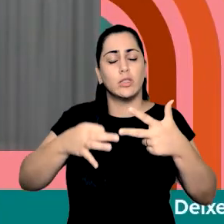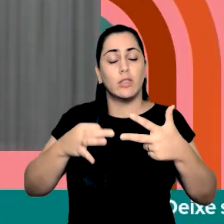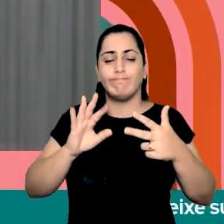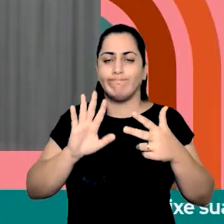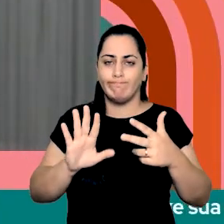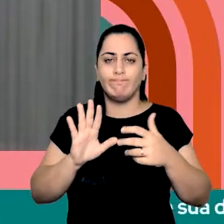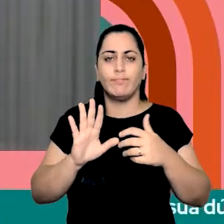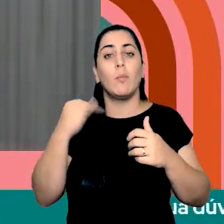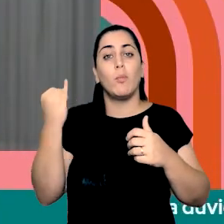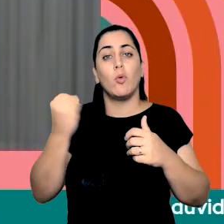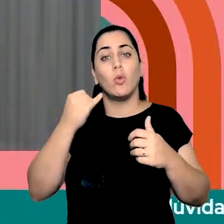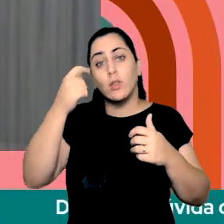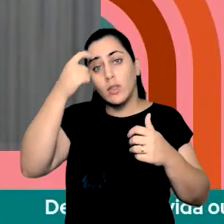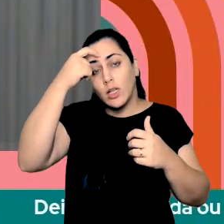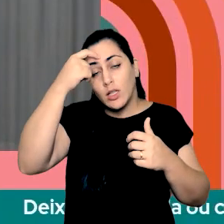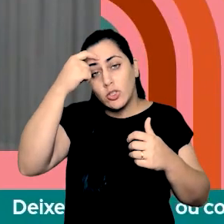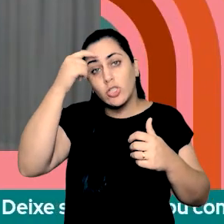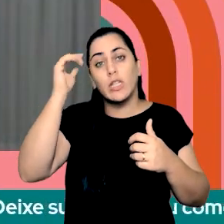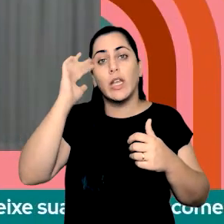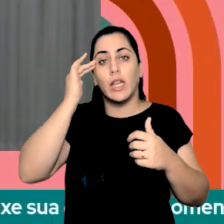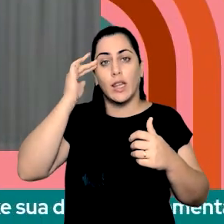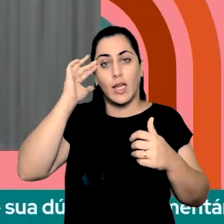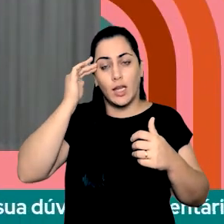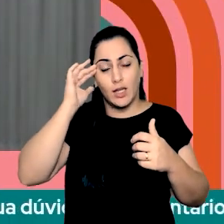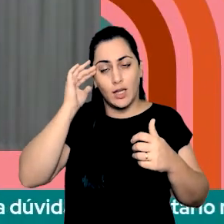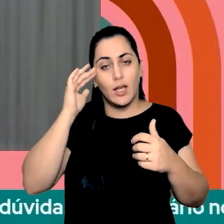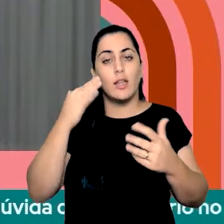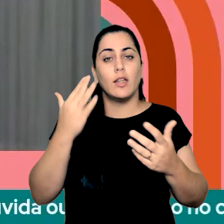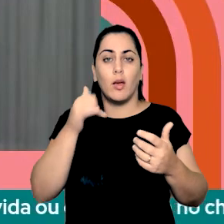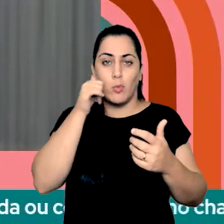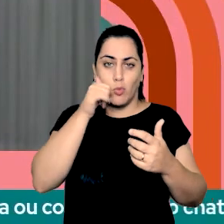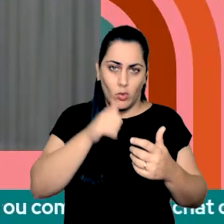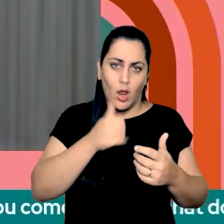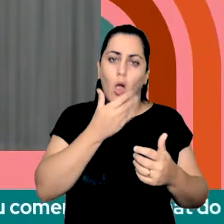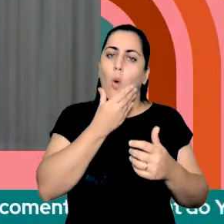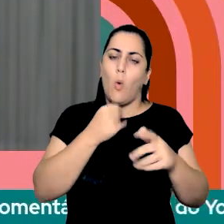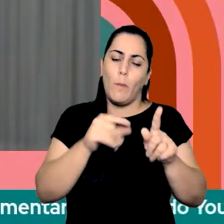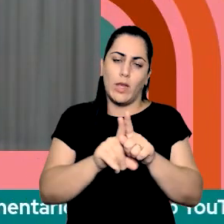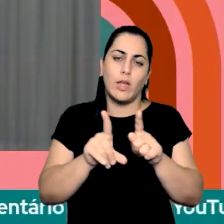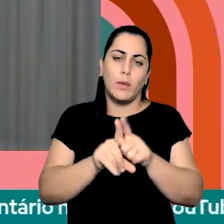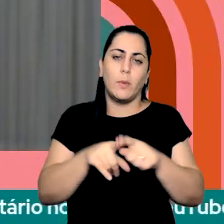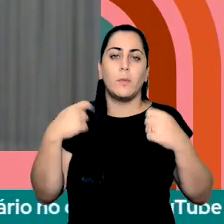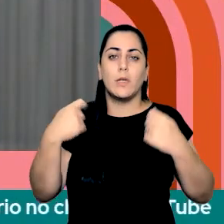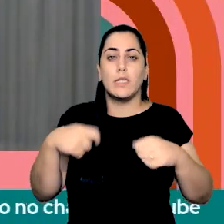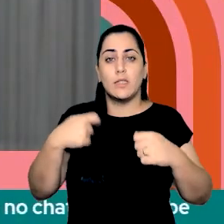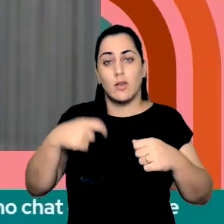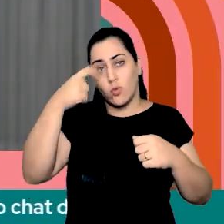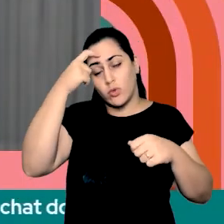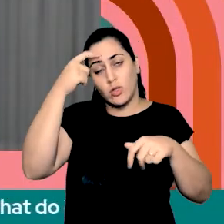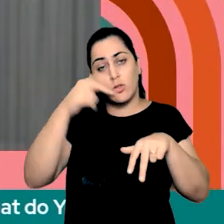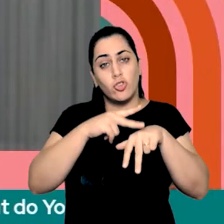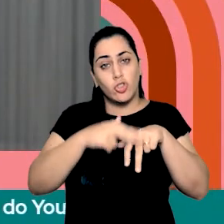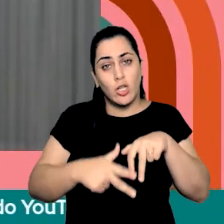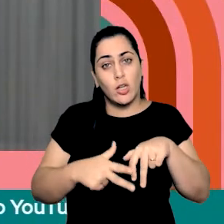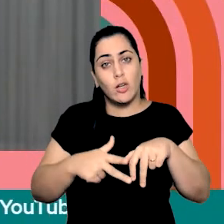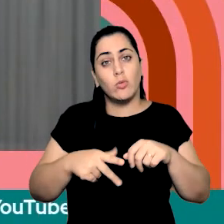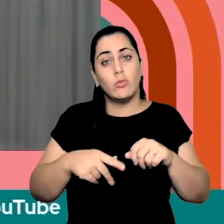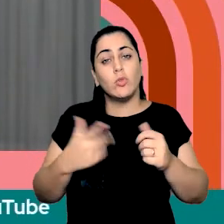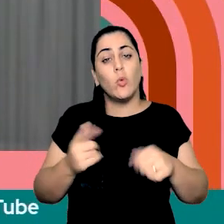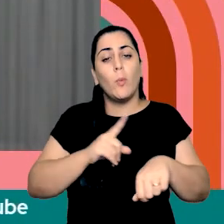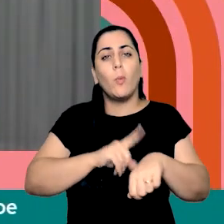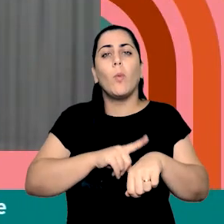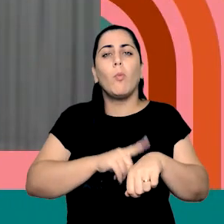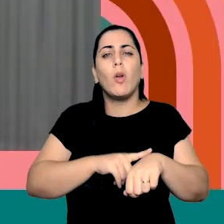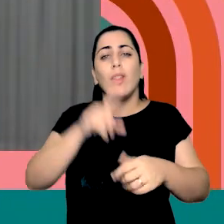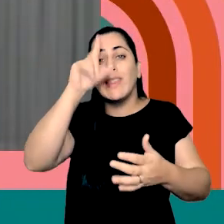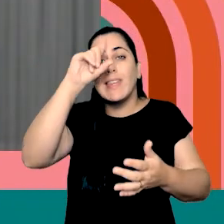Isso é muito importante. Mas, além de ser mulher, precisamos que as mulheres e os homens tenham consciência de gênero na hora que estão decidindo